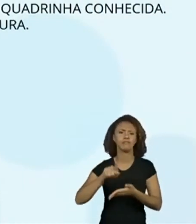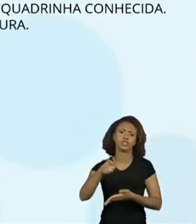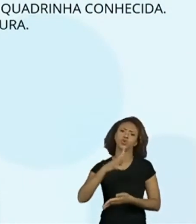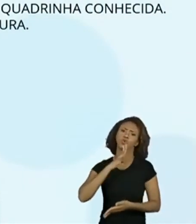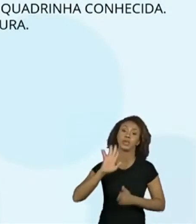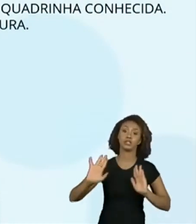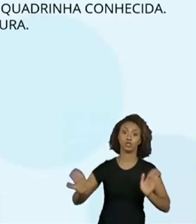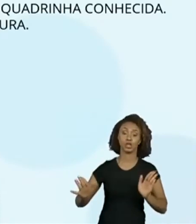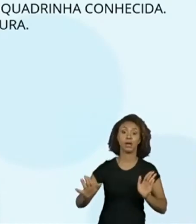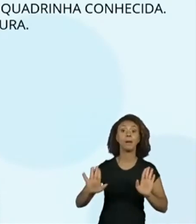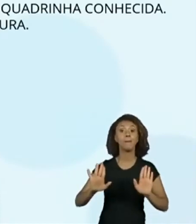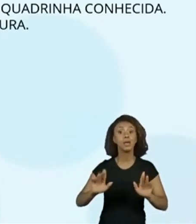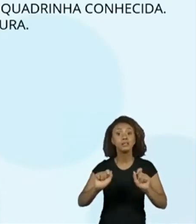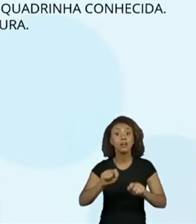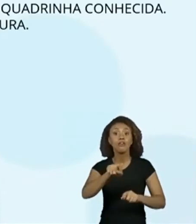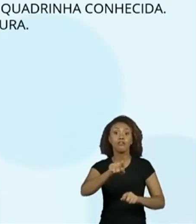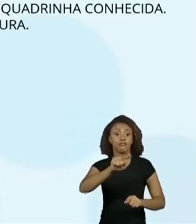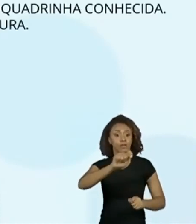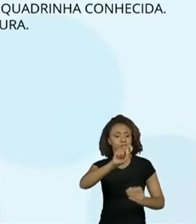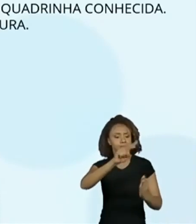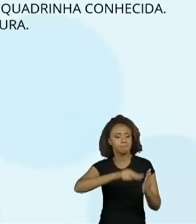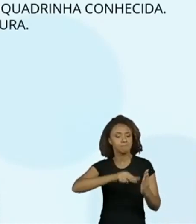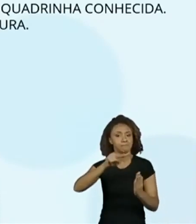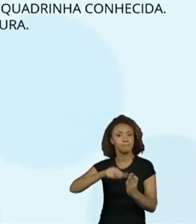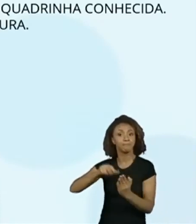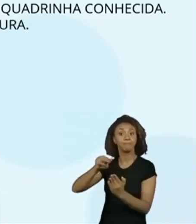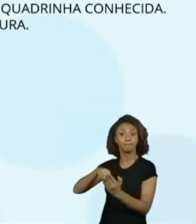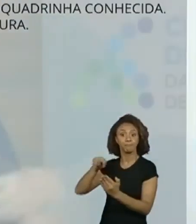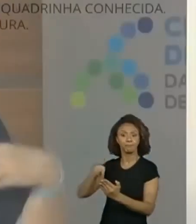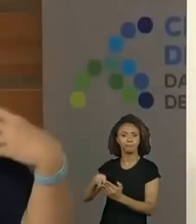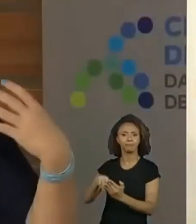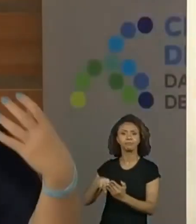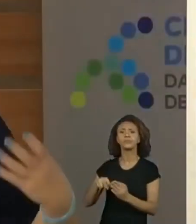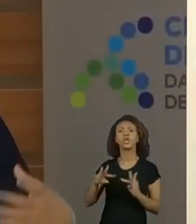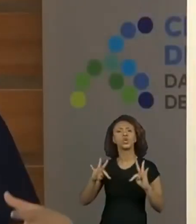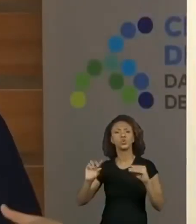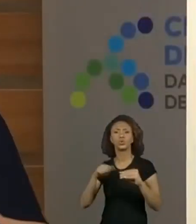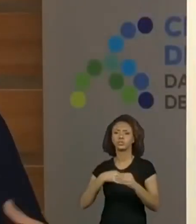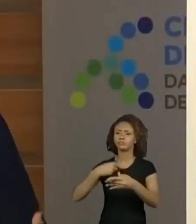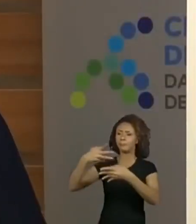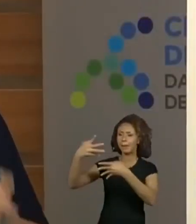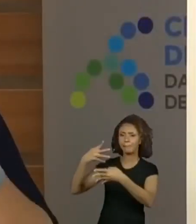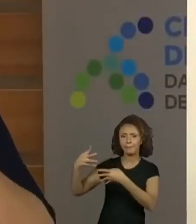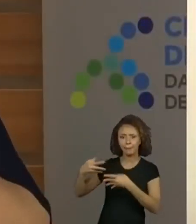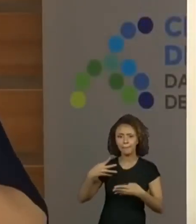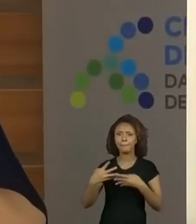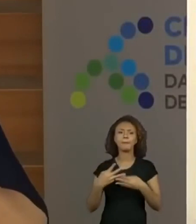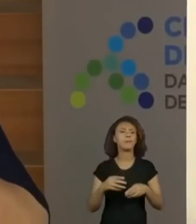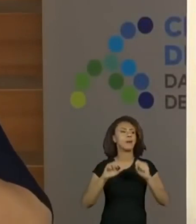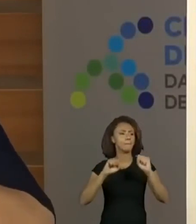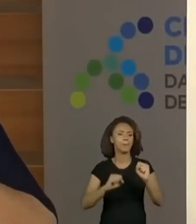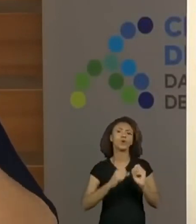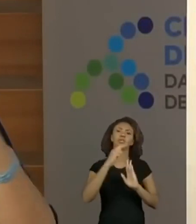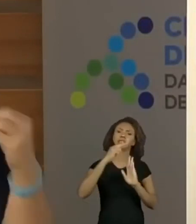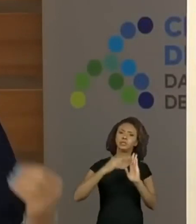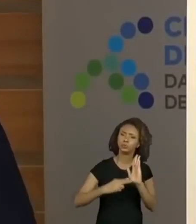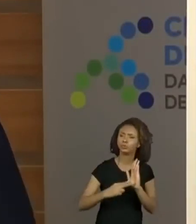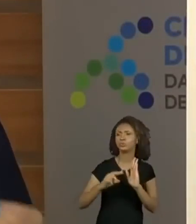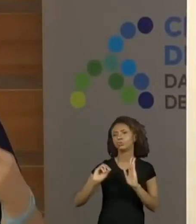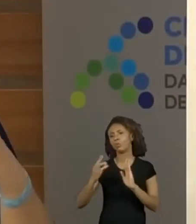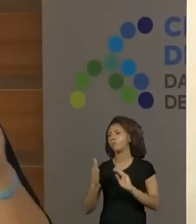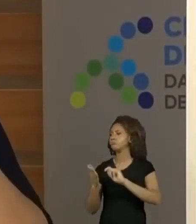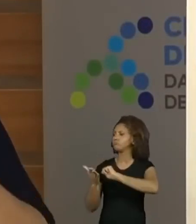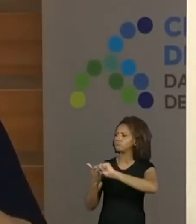parte da sessão de leitura. Ou seja, todas essas quadrinhas que nós estamos fazendo um trabalho com ela, seja numa leitura, seja numa